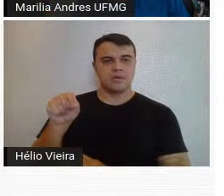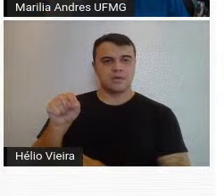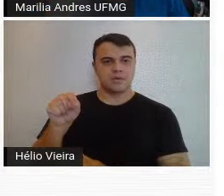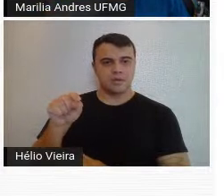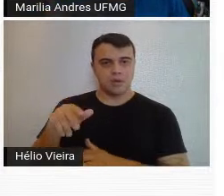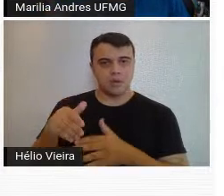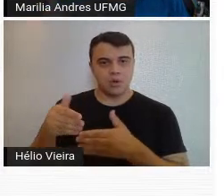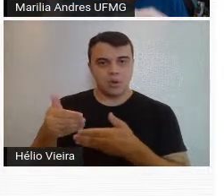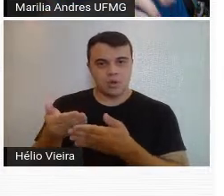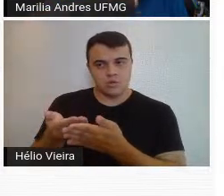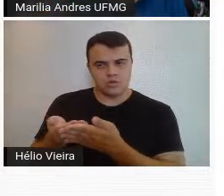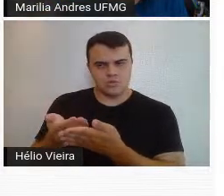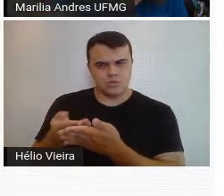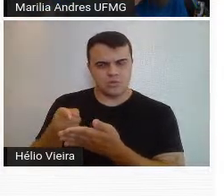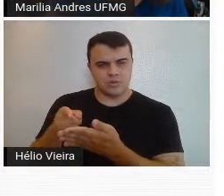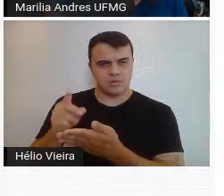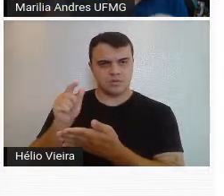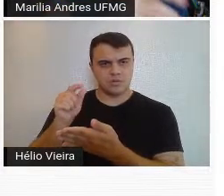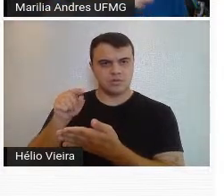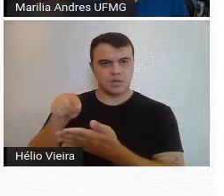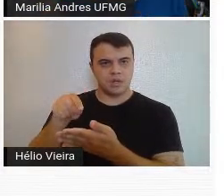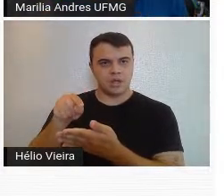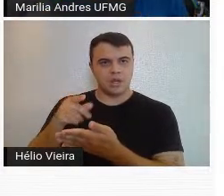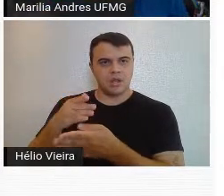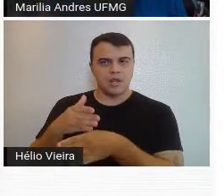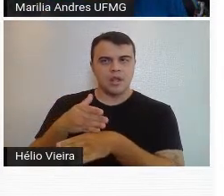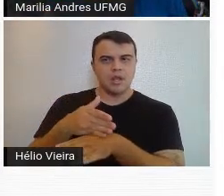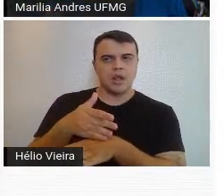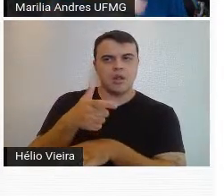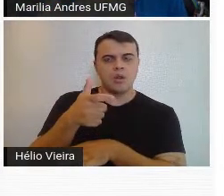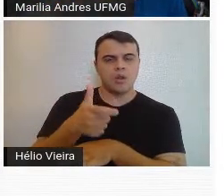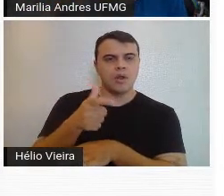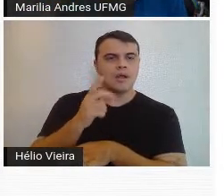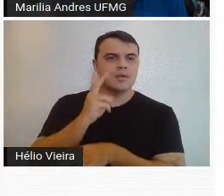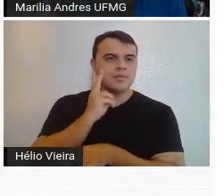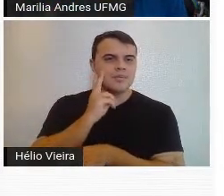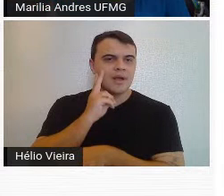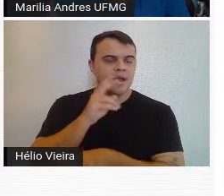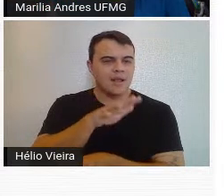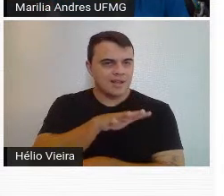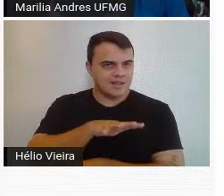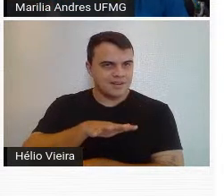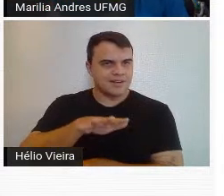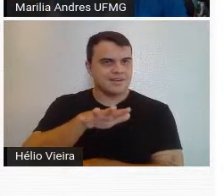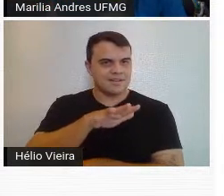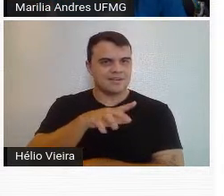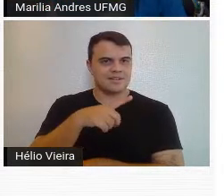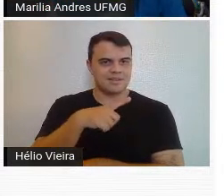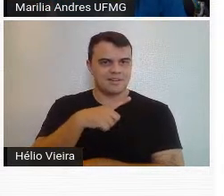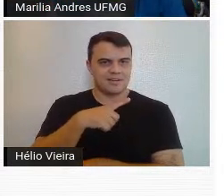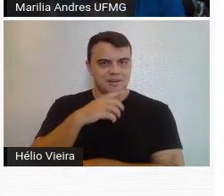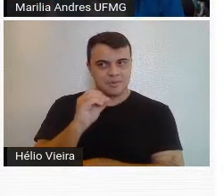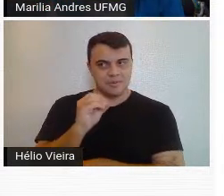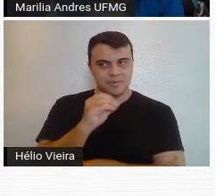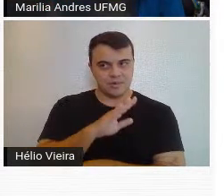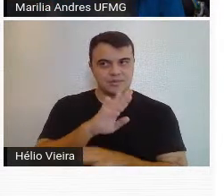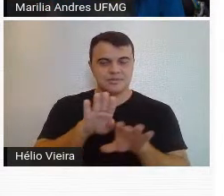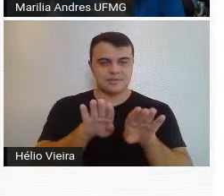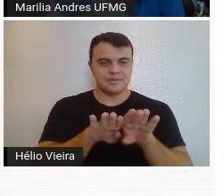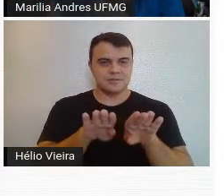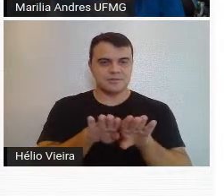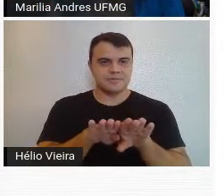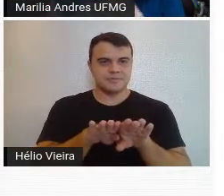quando estudante, ele frequentava os bares ali que os modernistas também